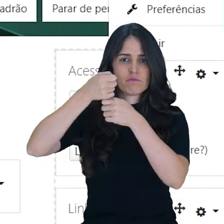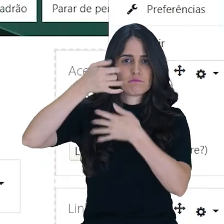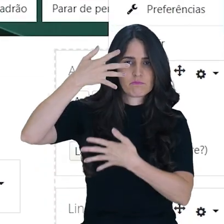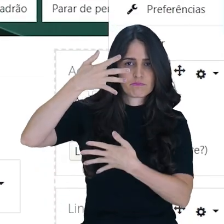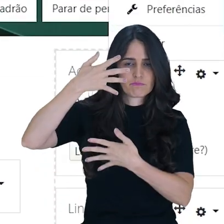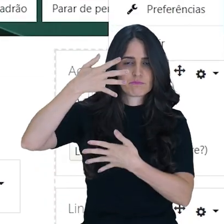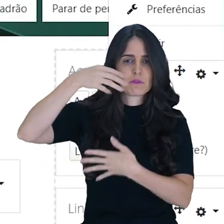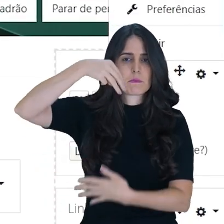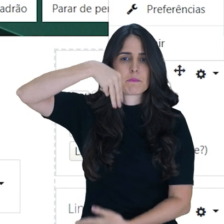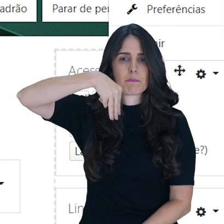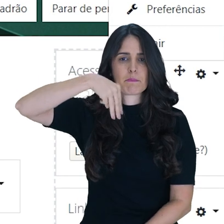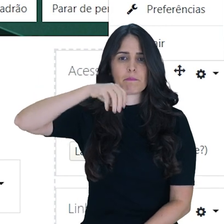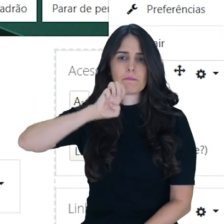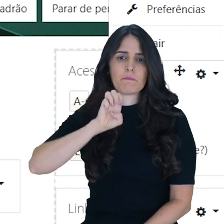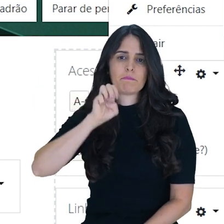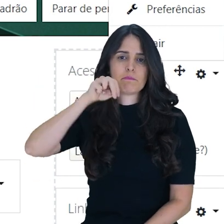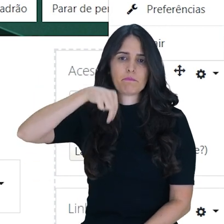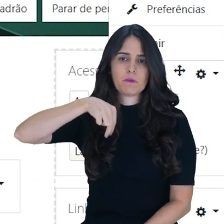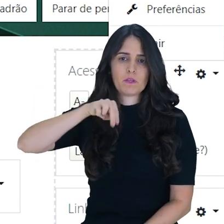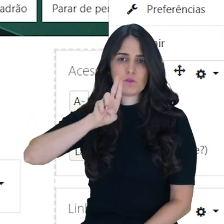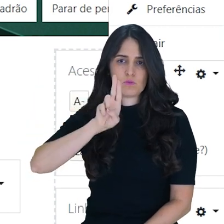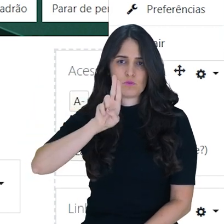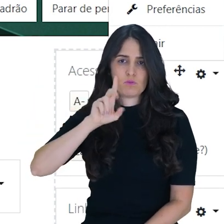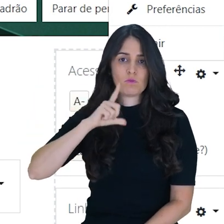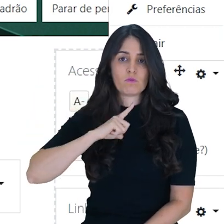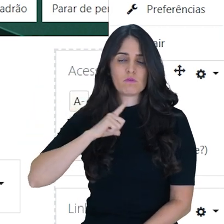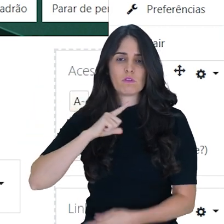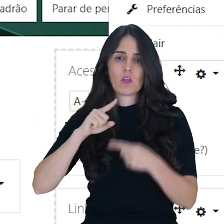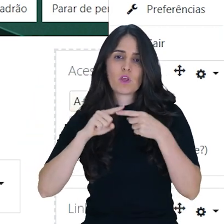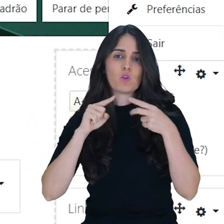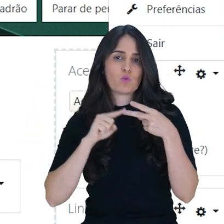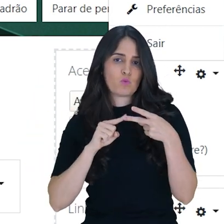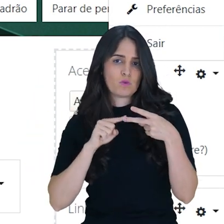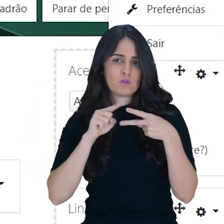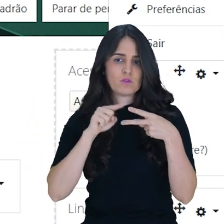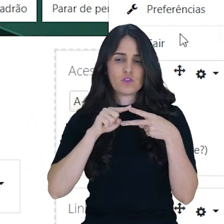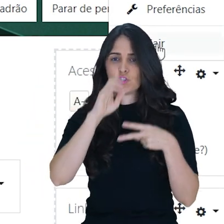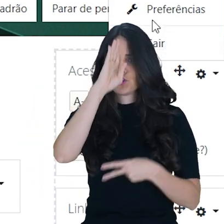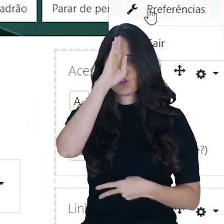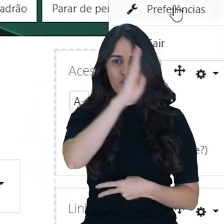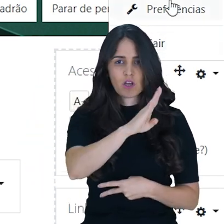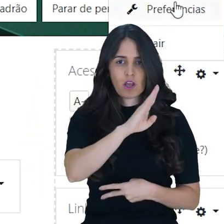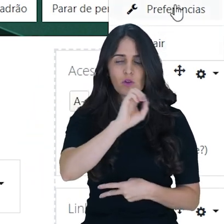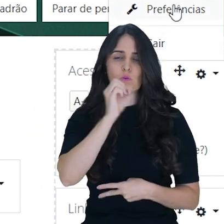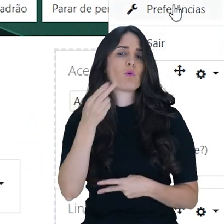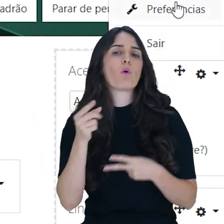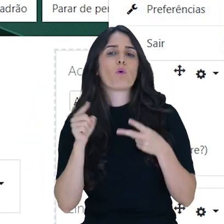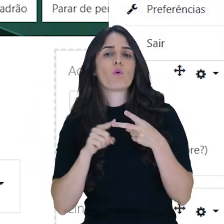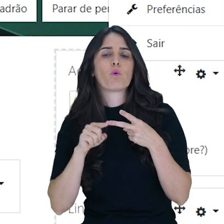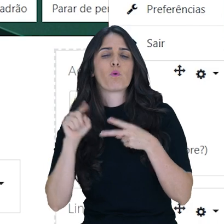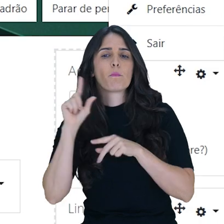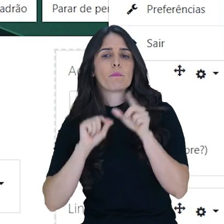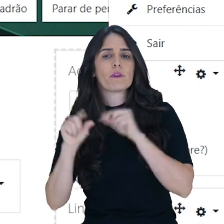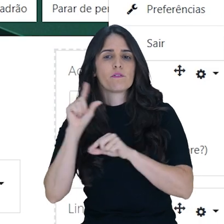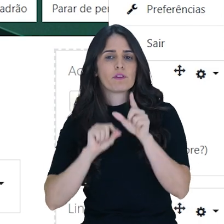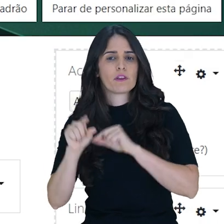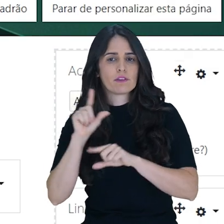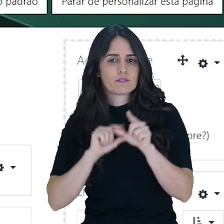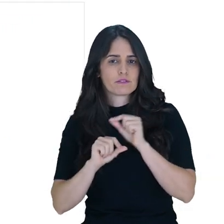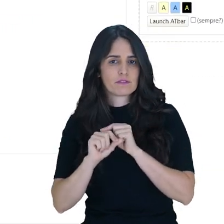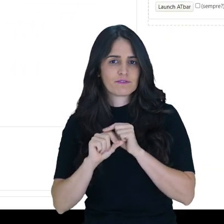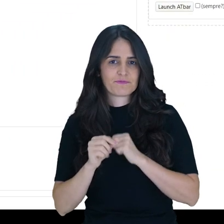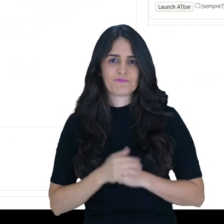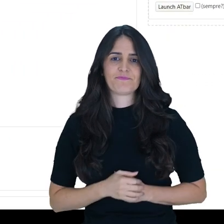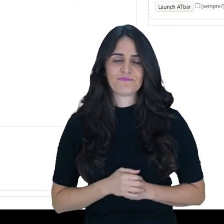e aí neste menu você tem duas opções, ir direto ao seu perfil ou ir em preferências. Direto ao seu